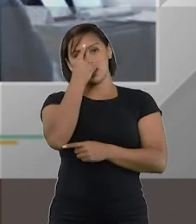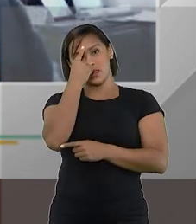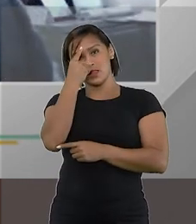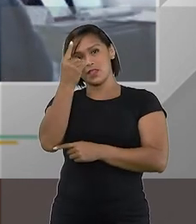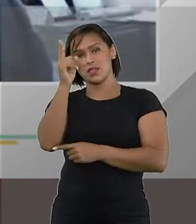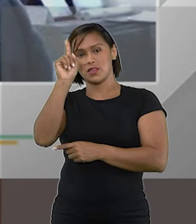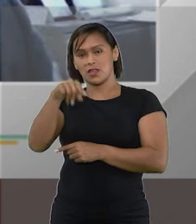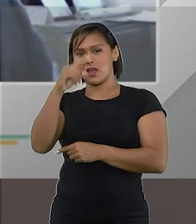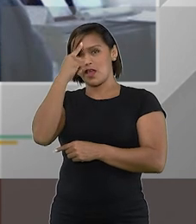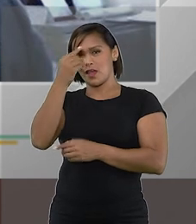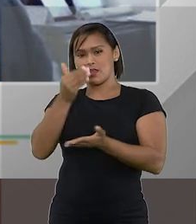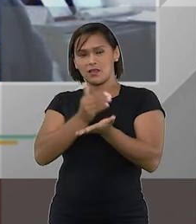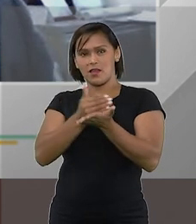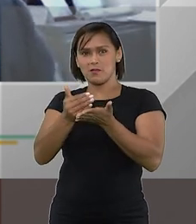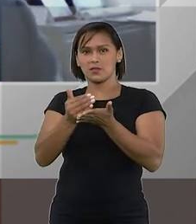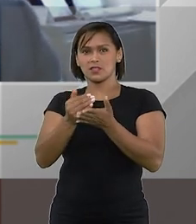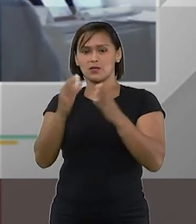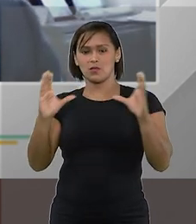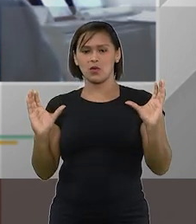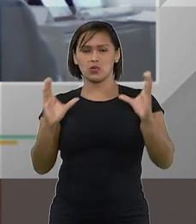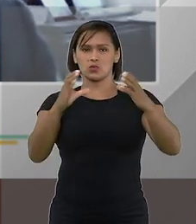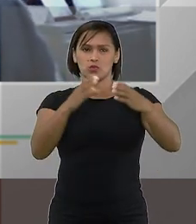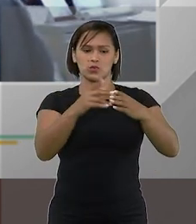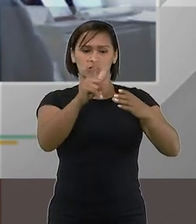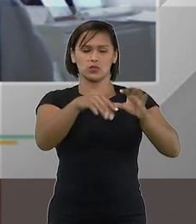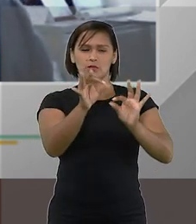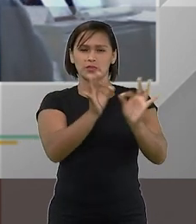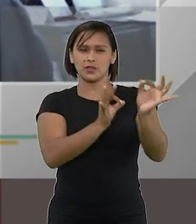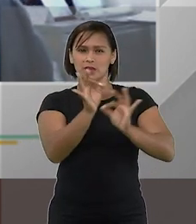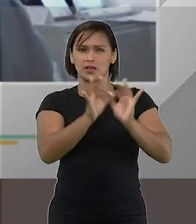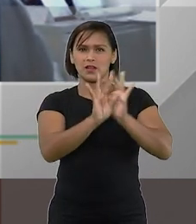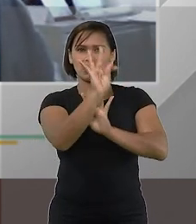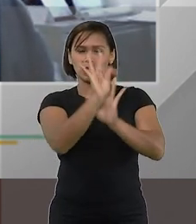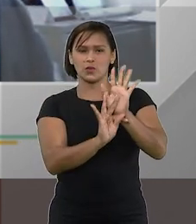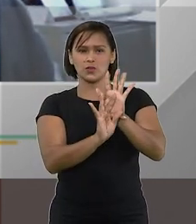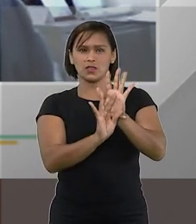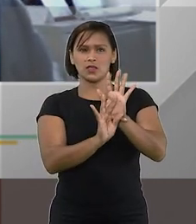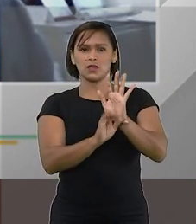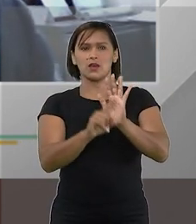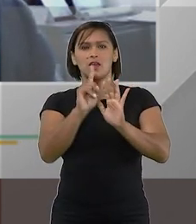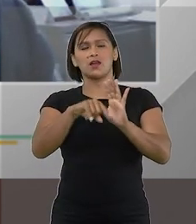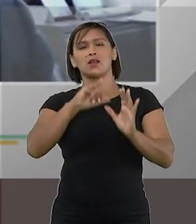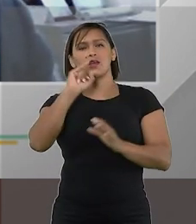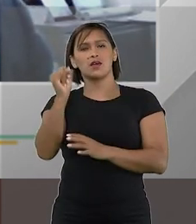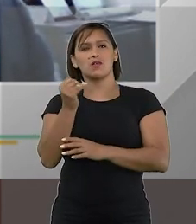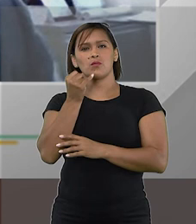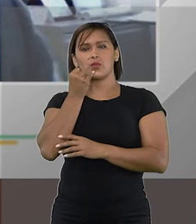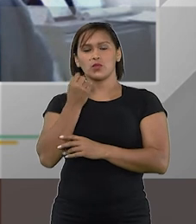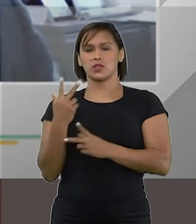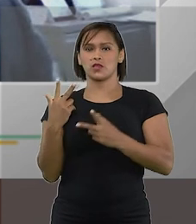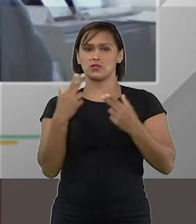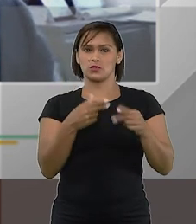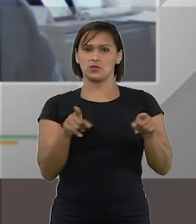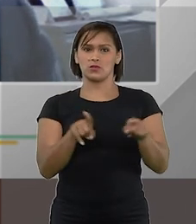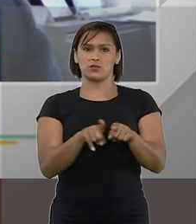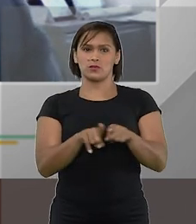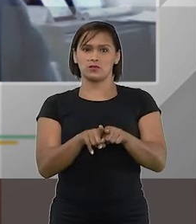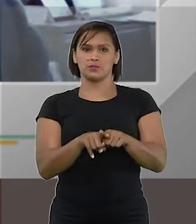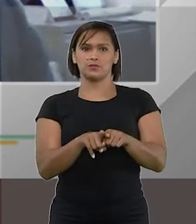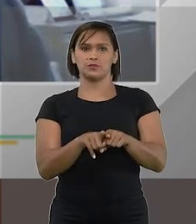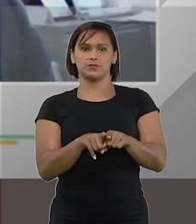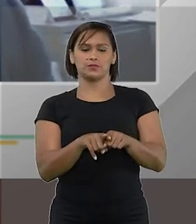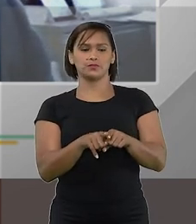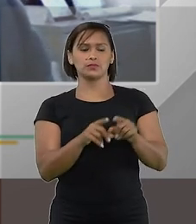ideia a ideia dos integrantes da comissão que elaborou o texto era aproveitar essa mesma locução